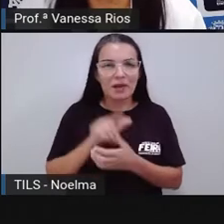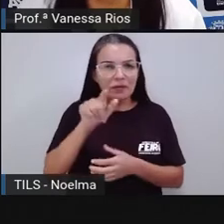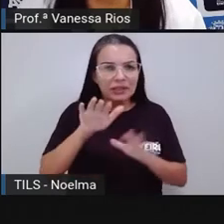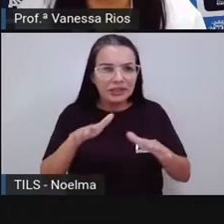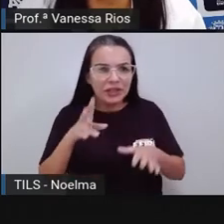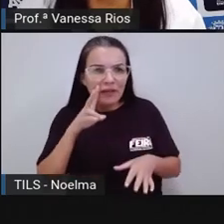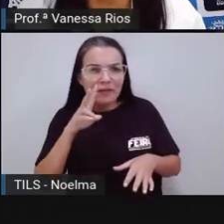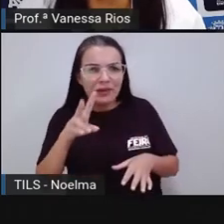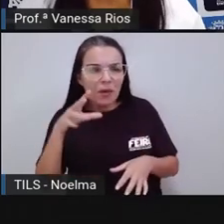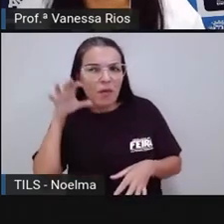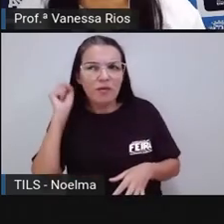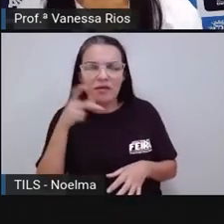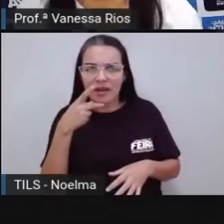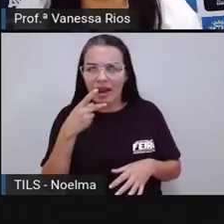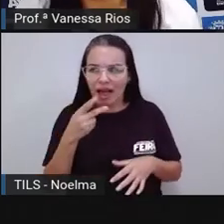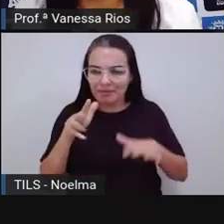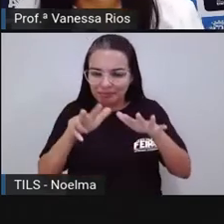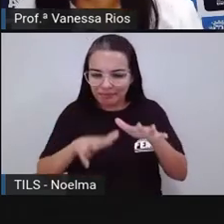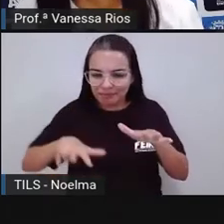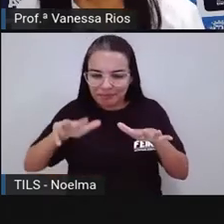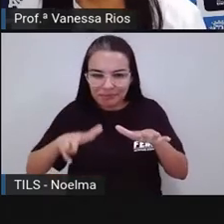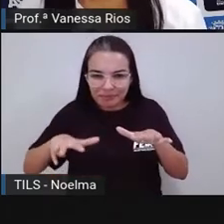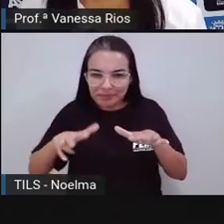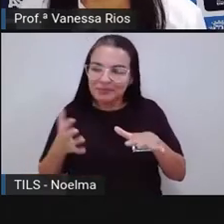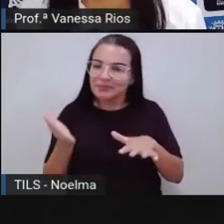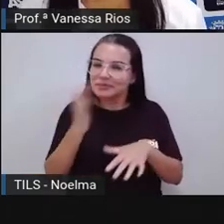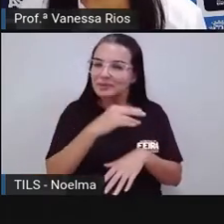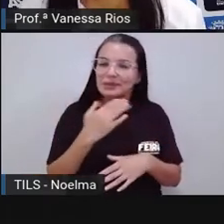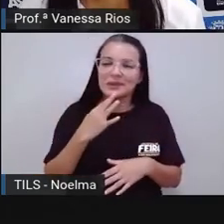falar no mar morto? Então vamos conhecer.